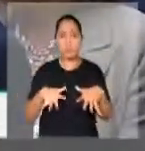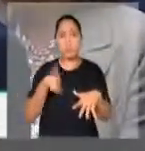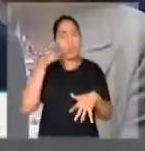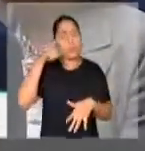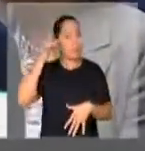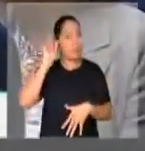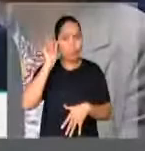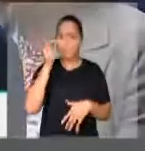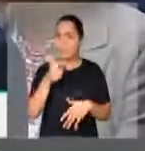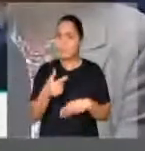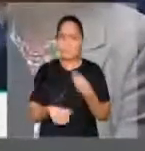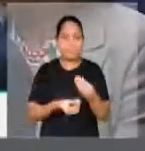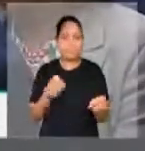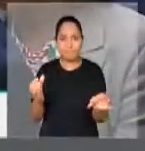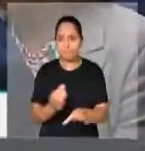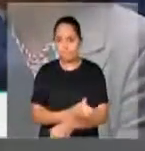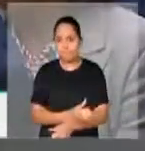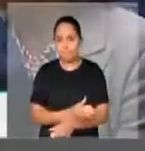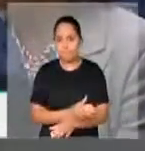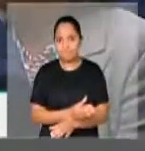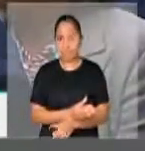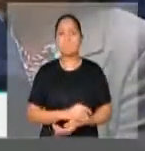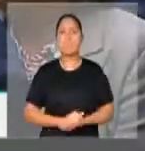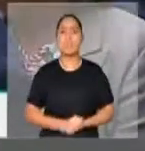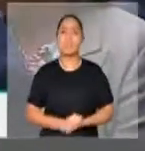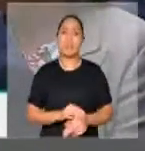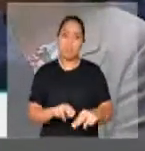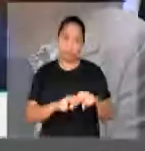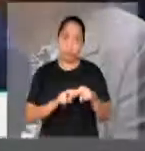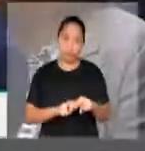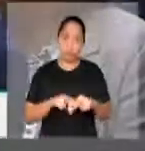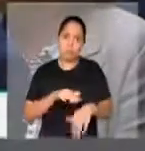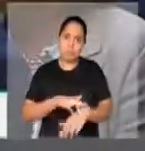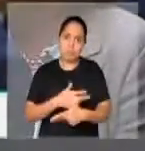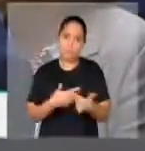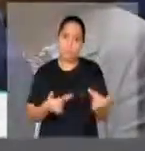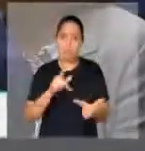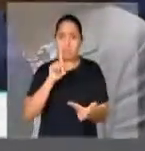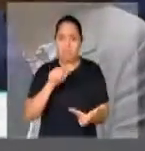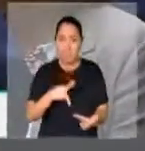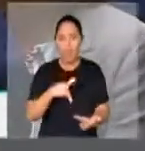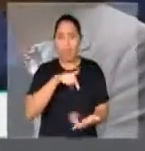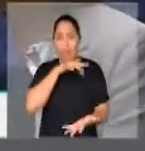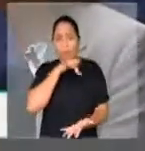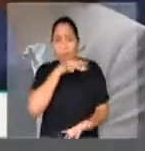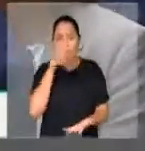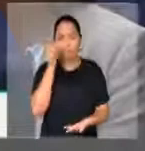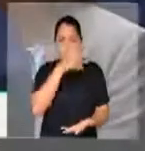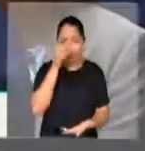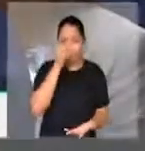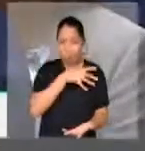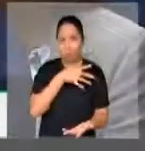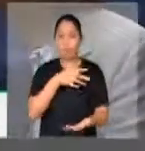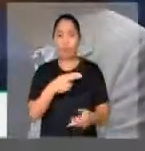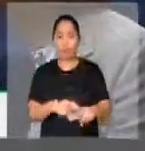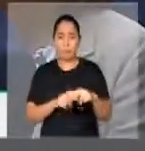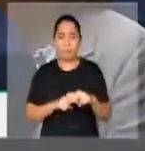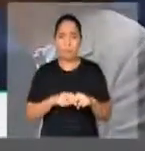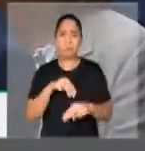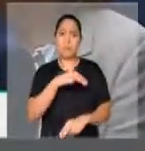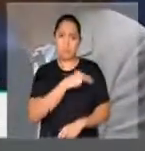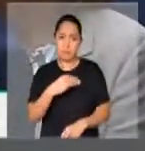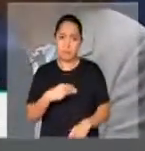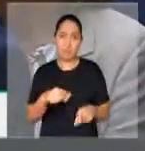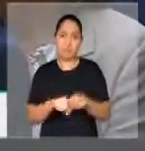infelizmente, não foi terminada ontem, em razão dessa situação vexatória criada pelo Ministro